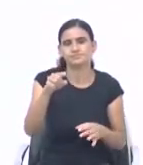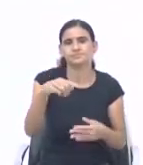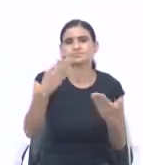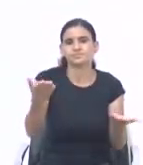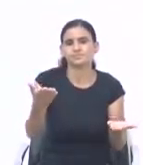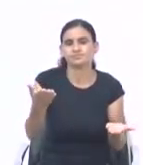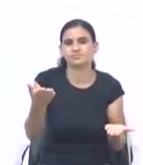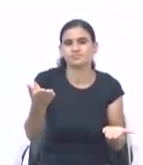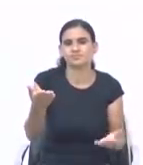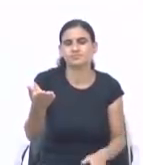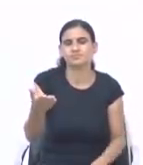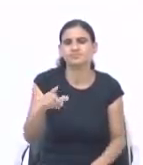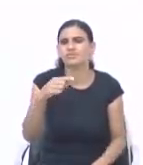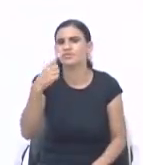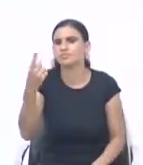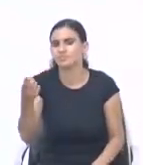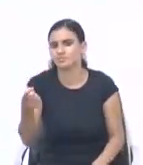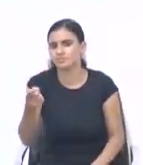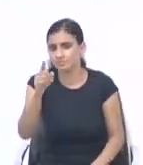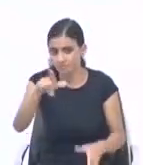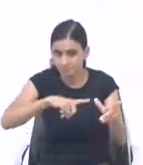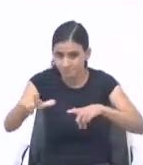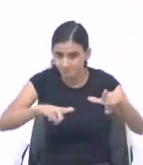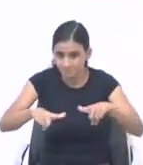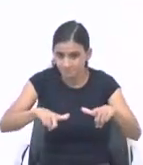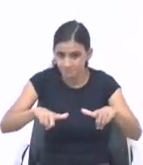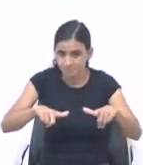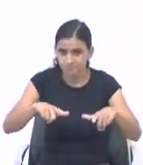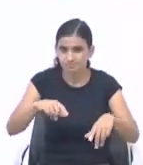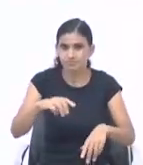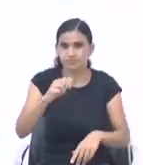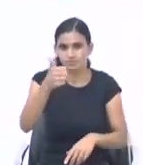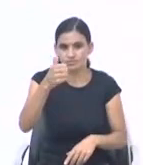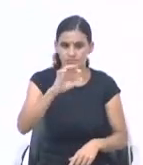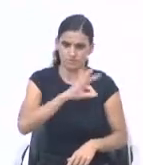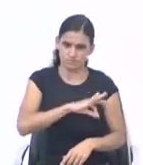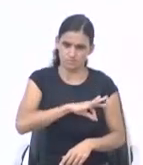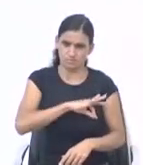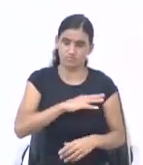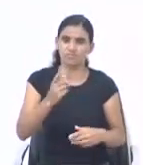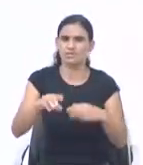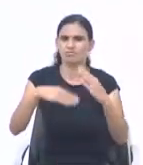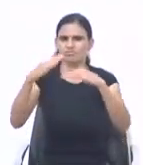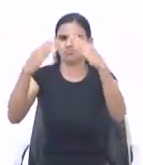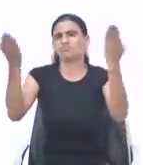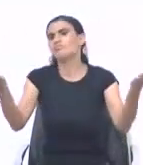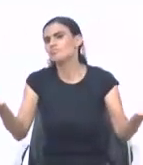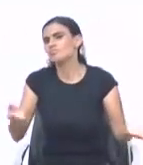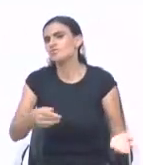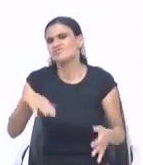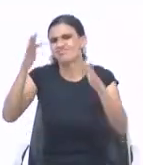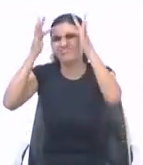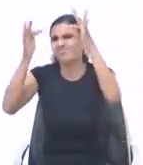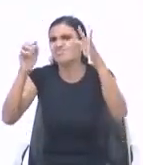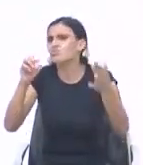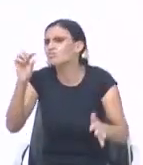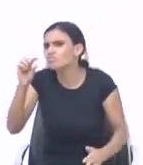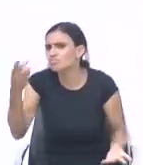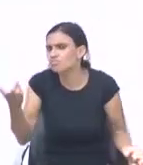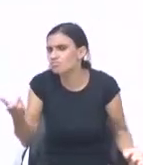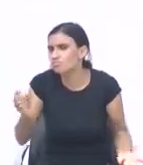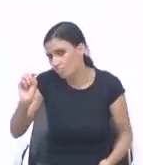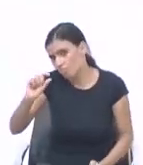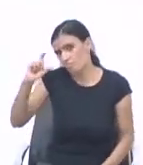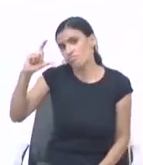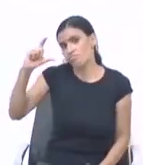verdadeiras. Em outras palavras. Se você trabalha. E ganha um salário mínimo. Como Deus vai te promover. Se você não é fiel no pouco. Porque vai aumentar